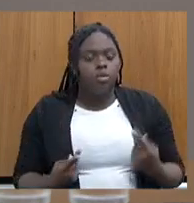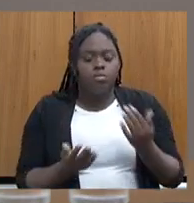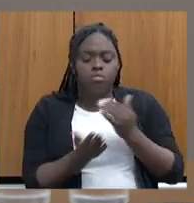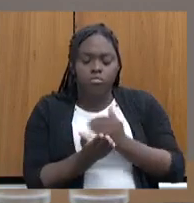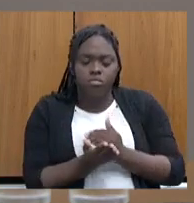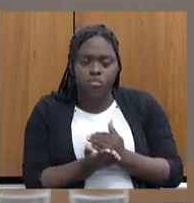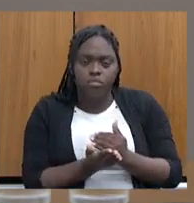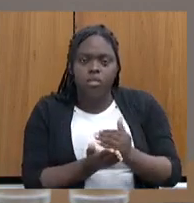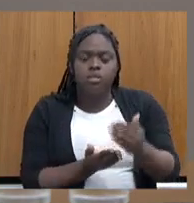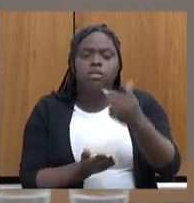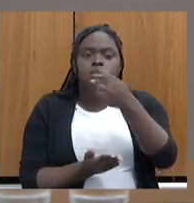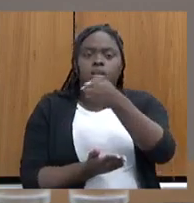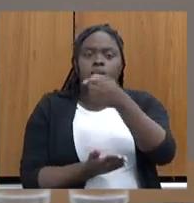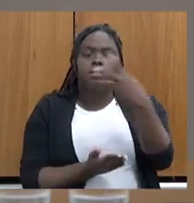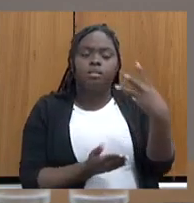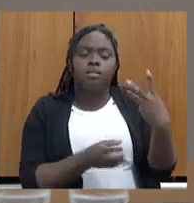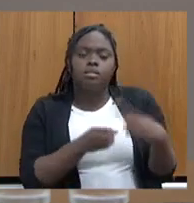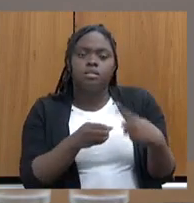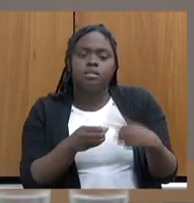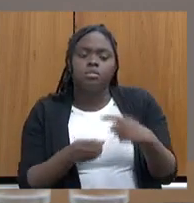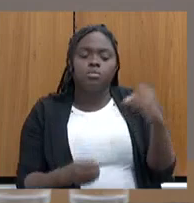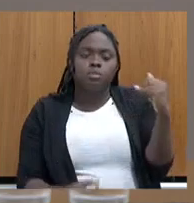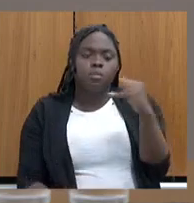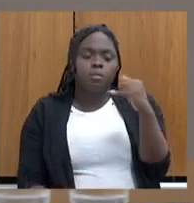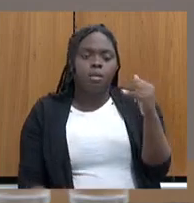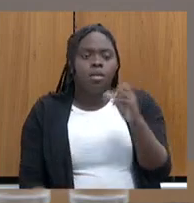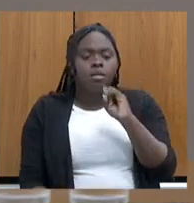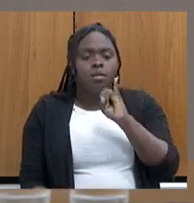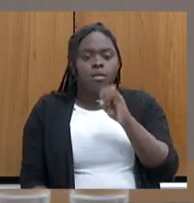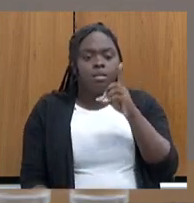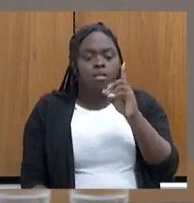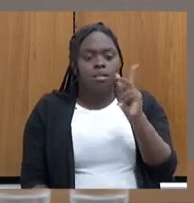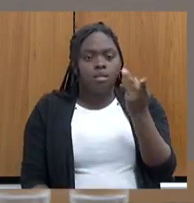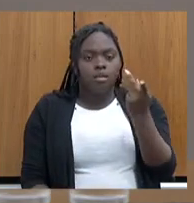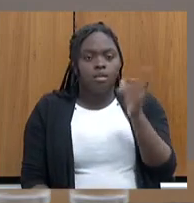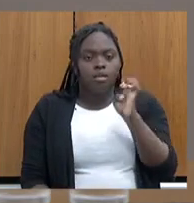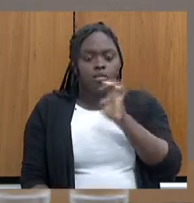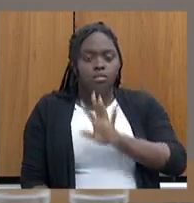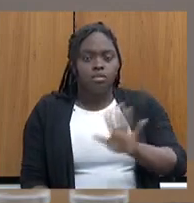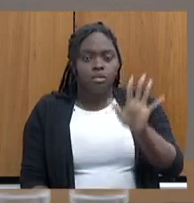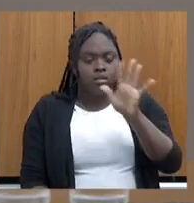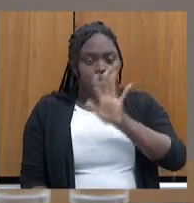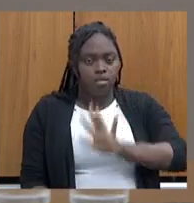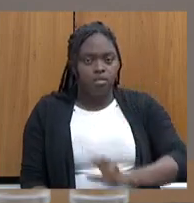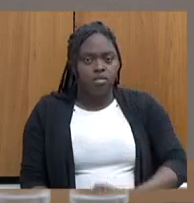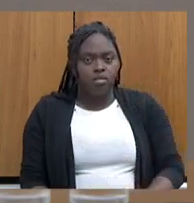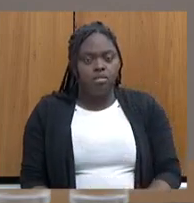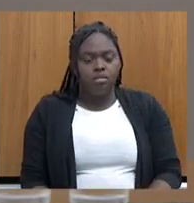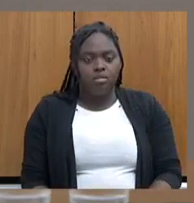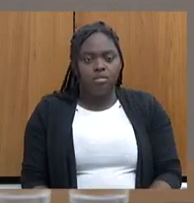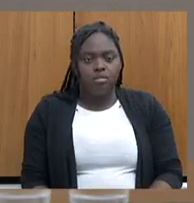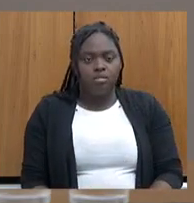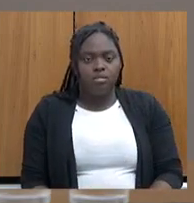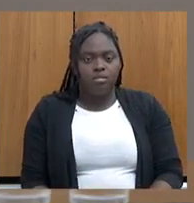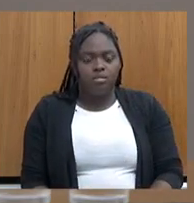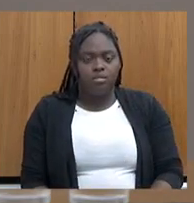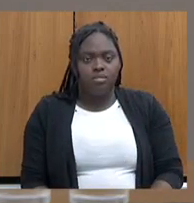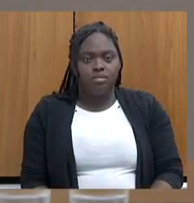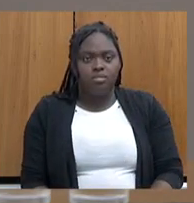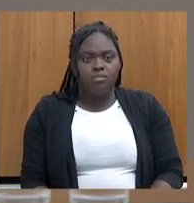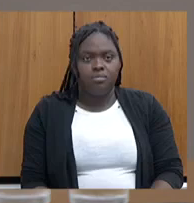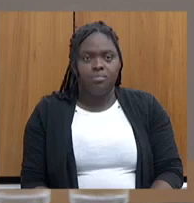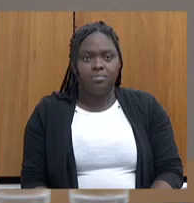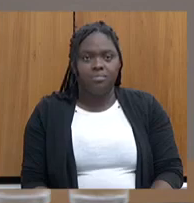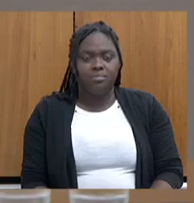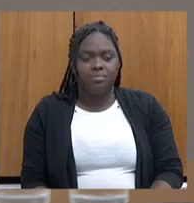73 municípios com menor IDH do Estado. Por favor. Não, está faltando... Acho que você pulou um, não?